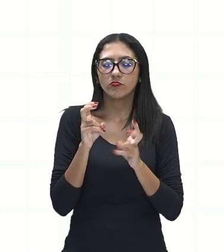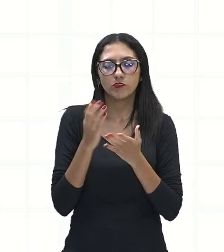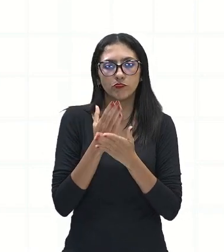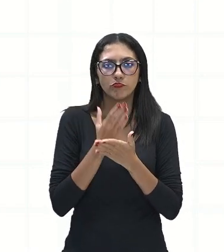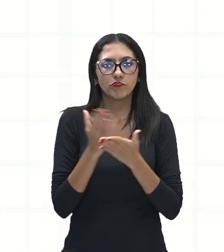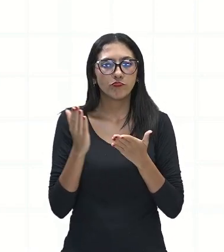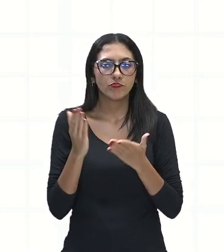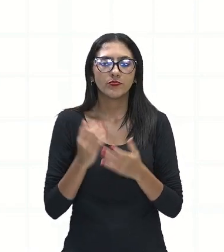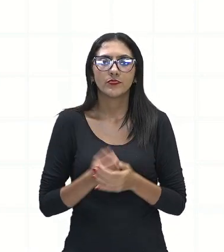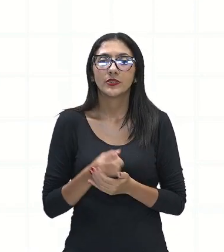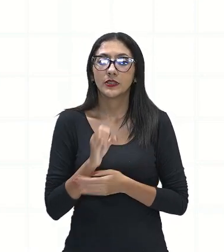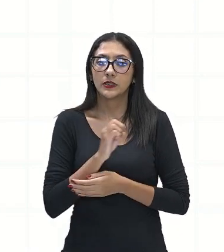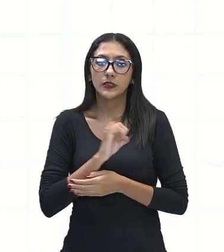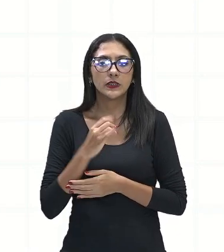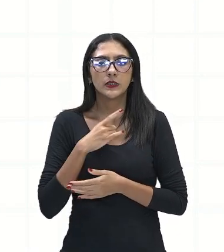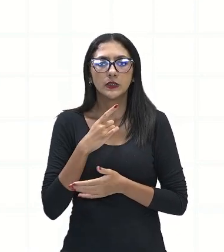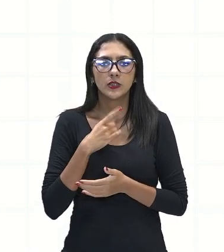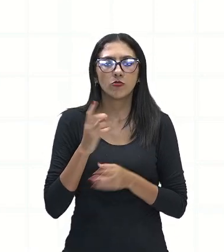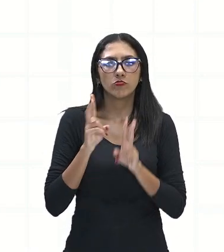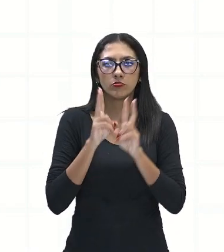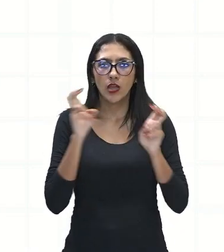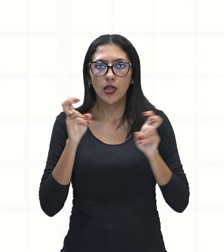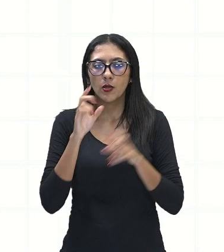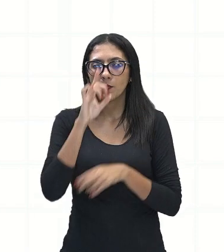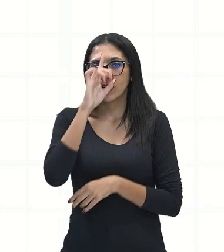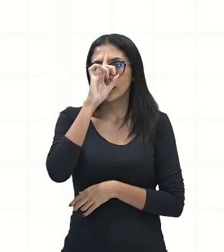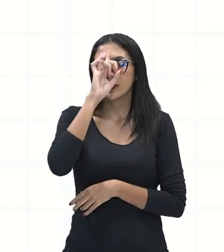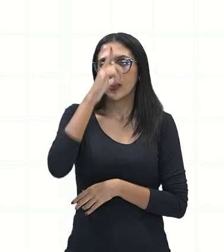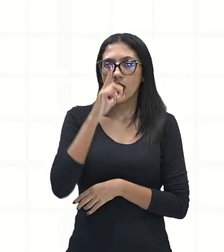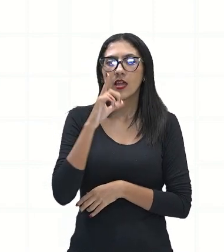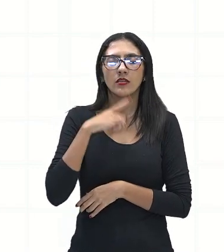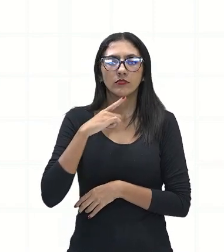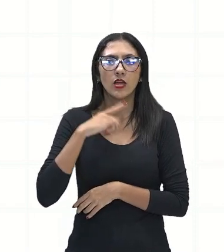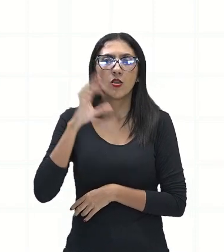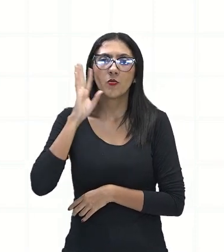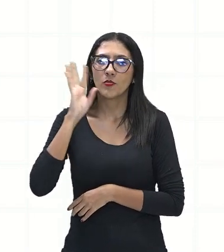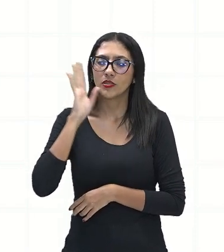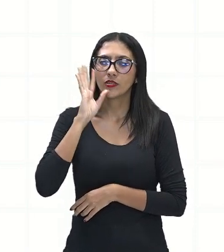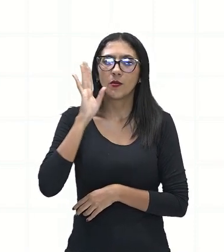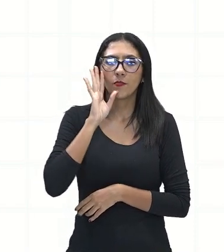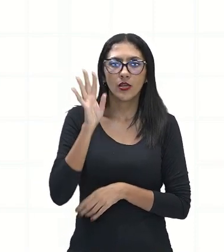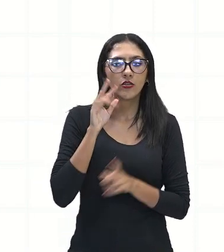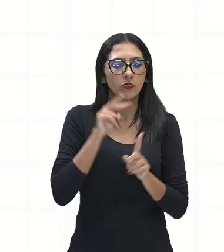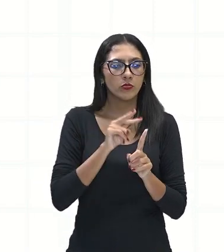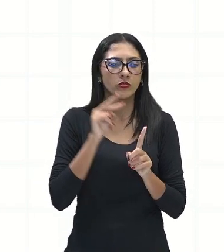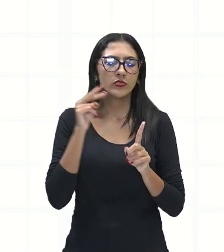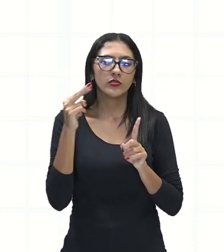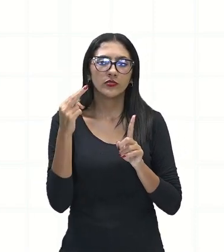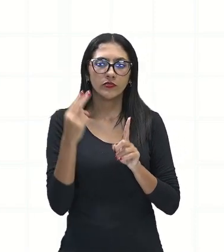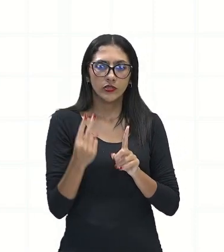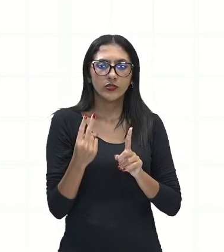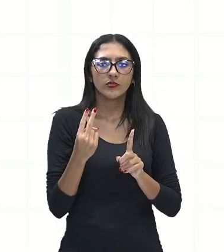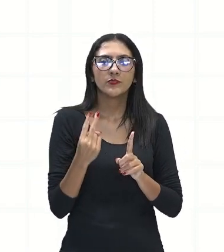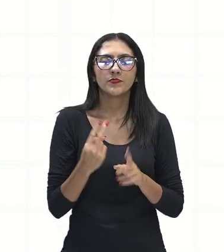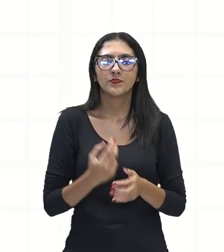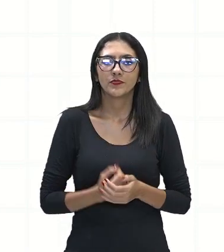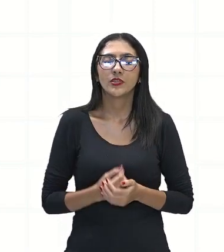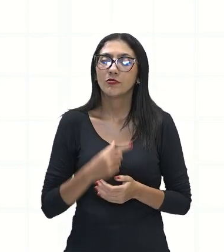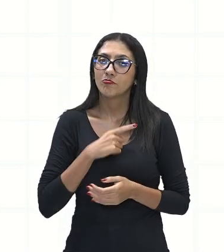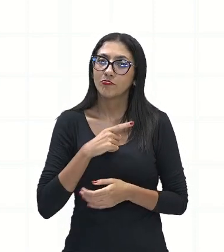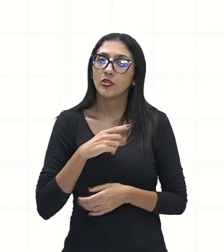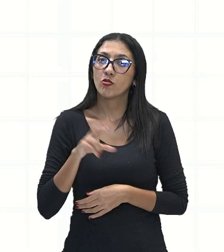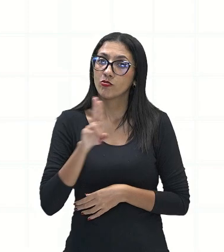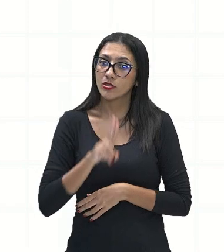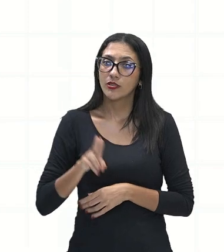Então, se ideologiza, tem essa ideologia a respeito de determinadas palavras e vai se utilizar essas